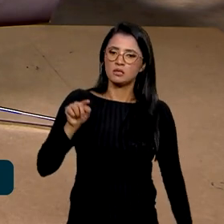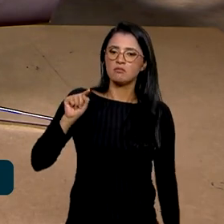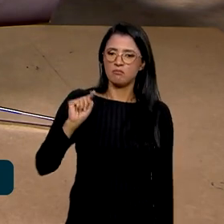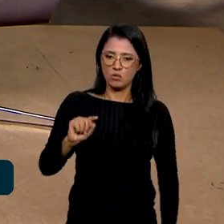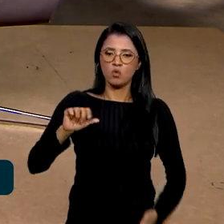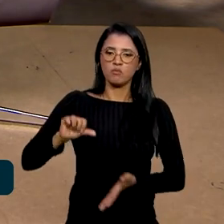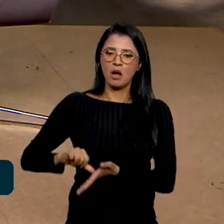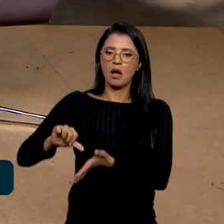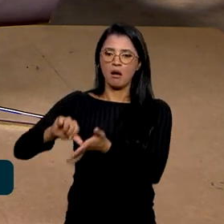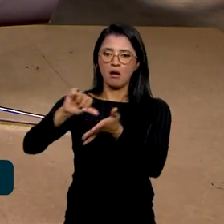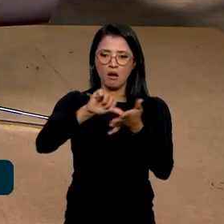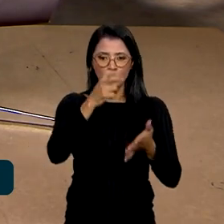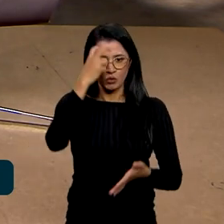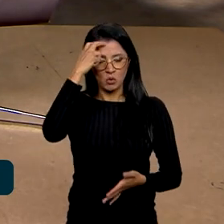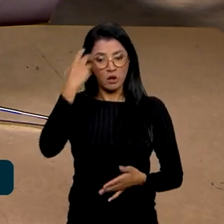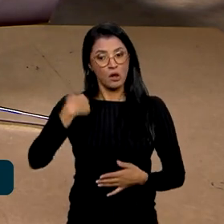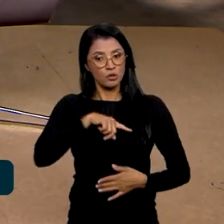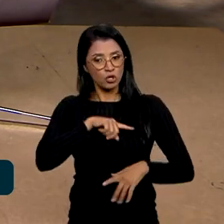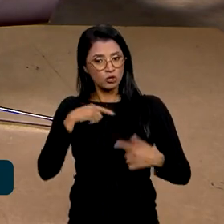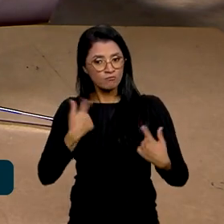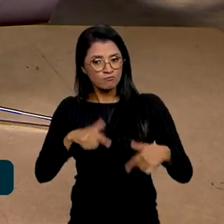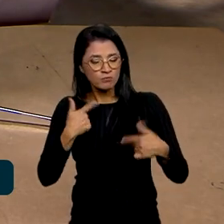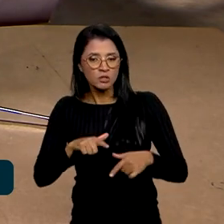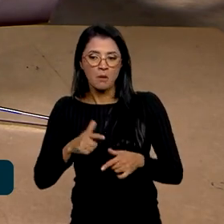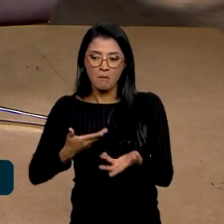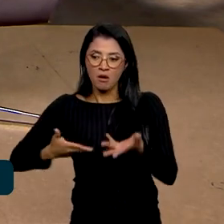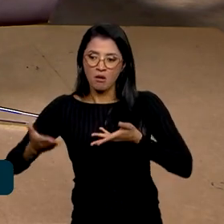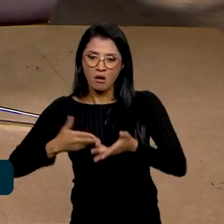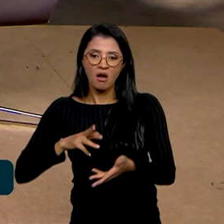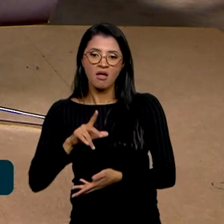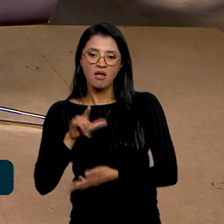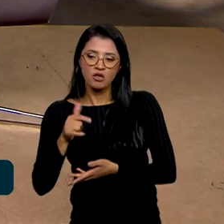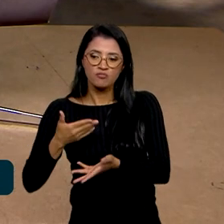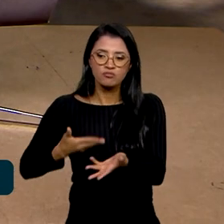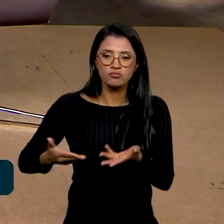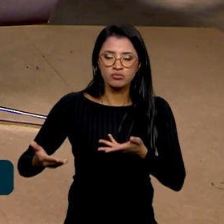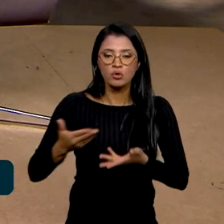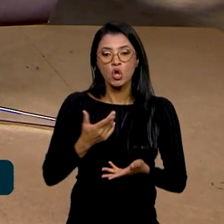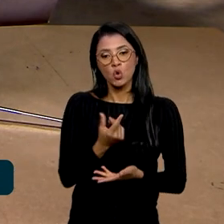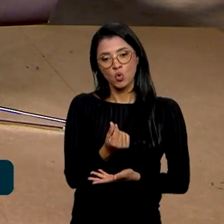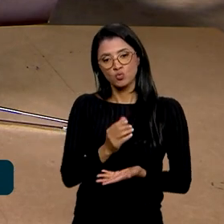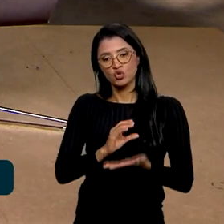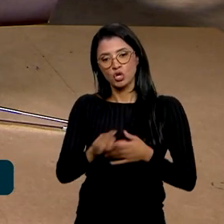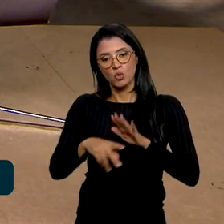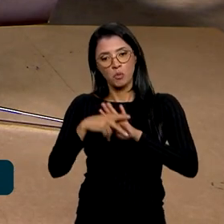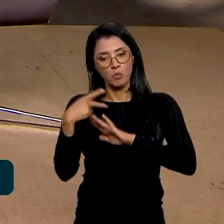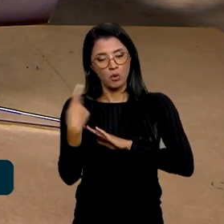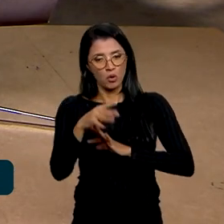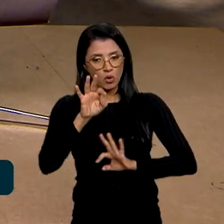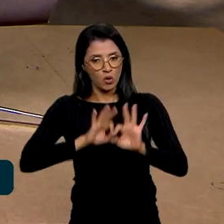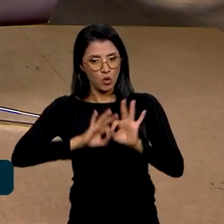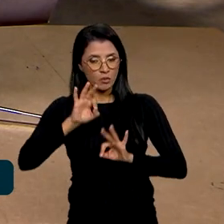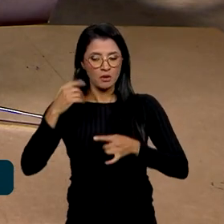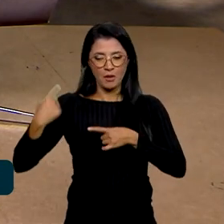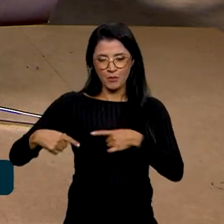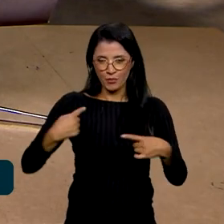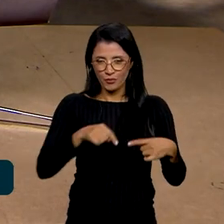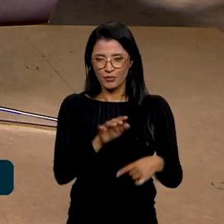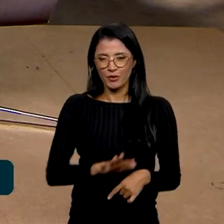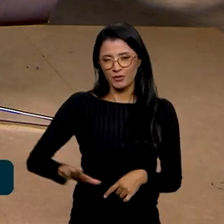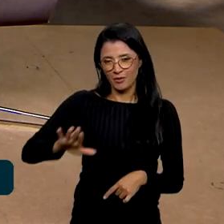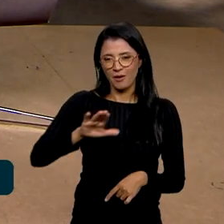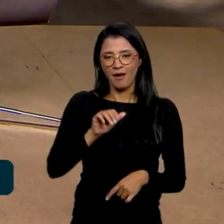né? Então, a gente está trabalhando para articular essa rede agora e com os recursos do plano da Política Nacional Audio